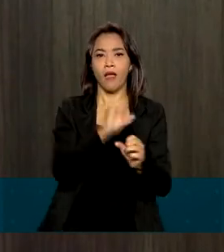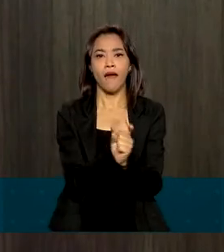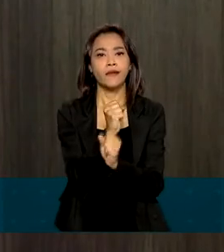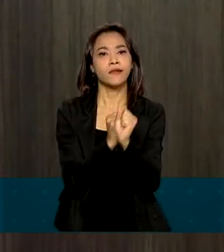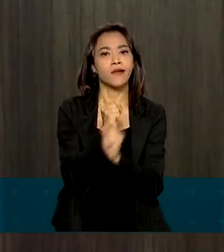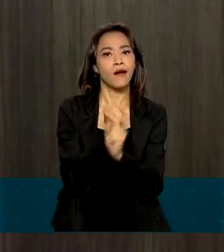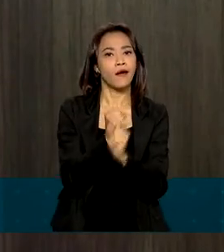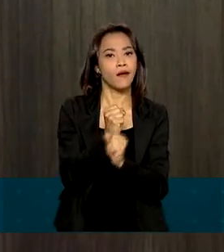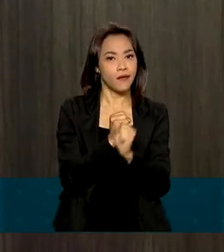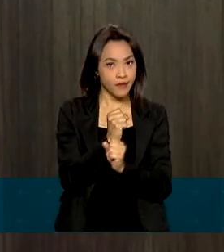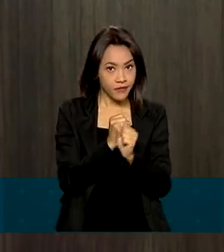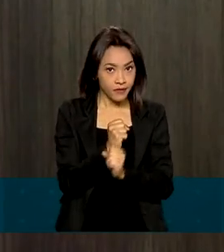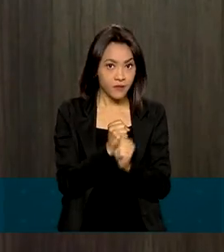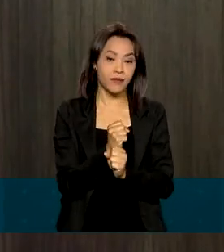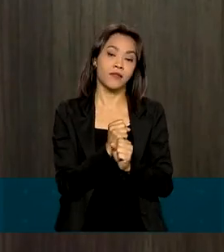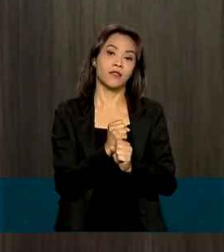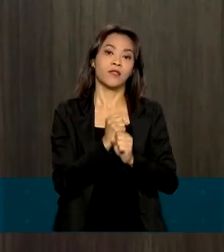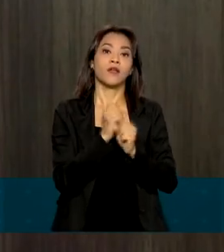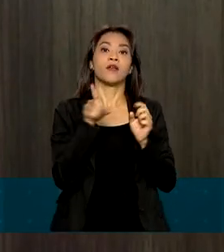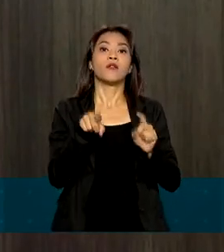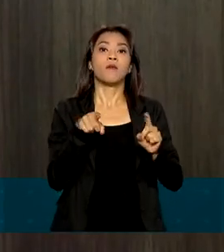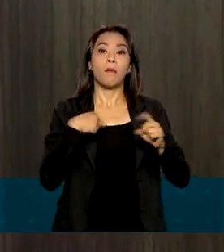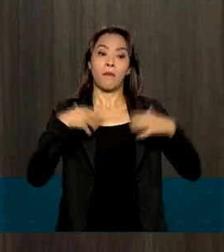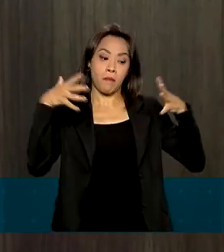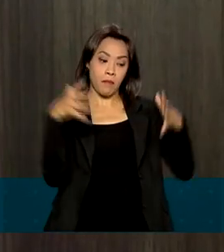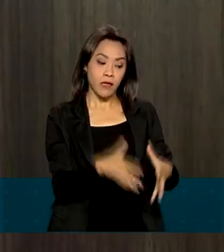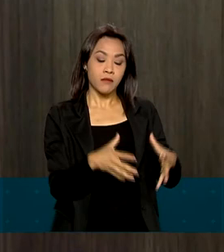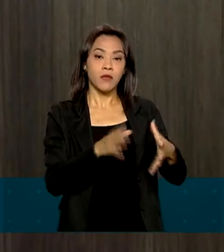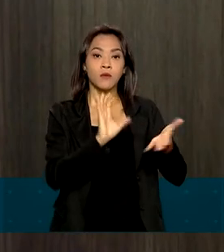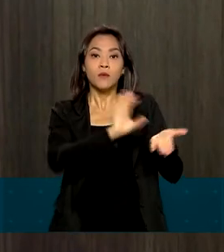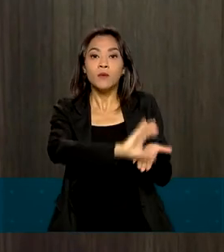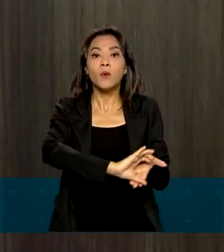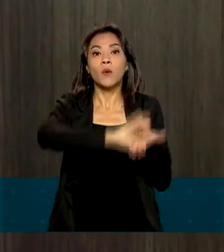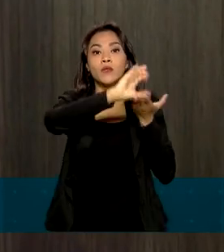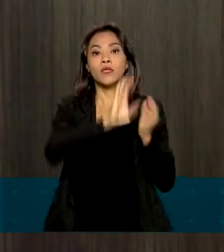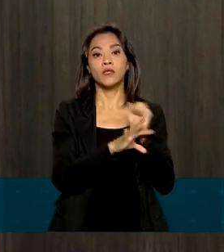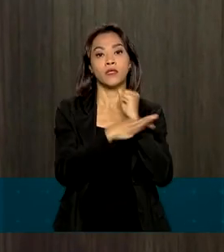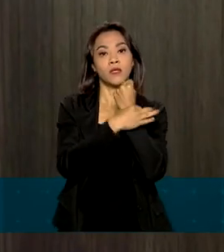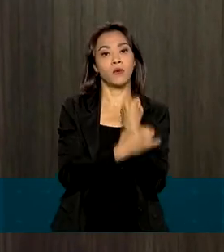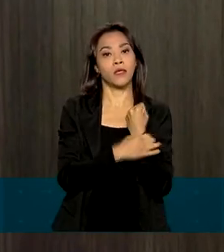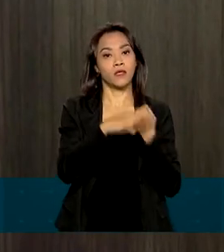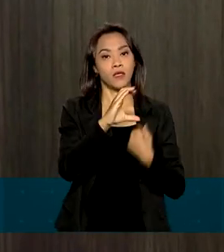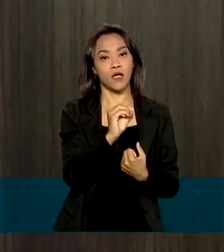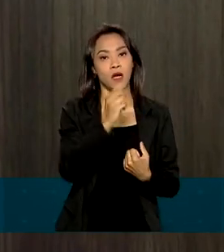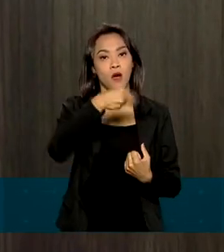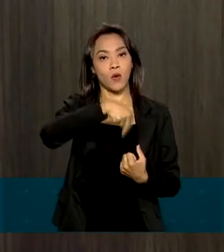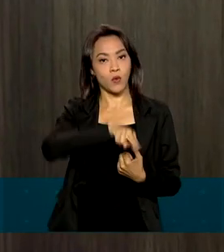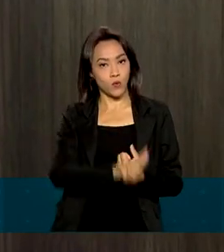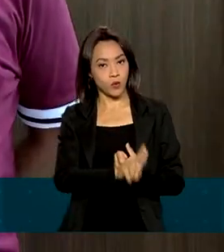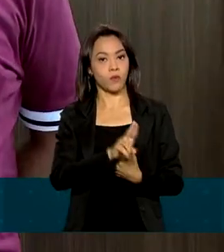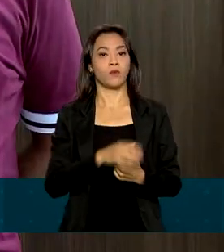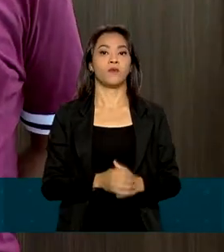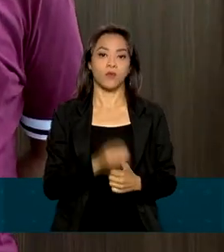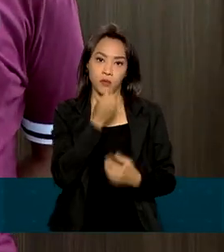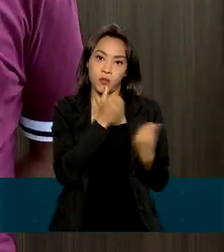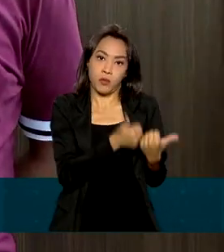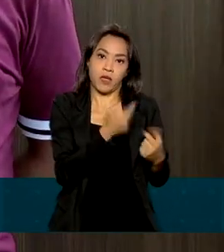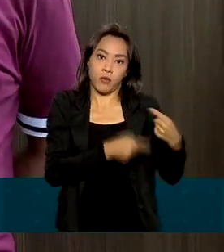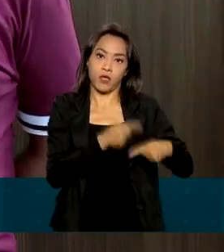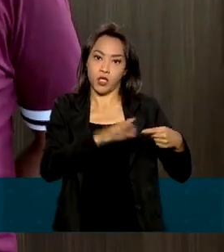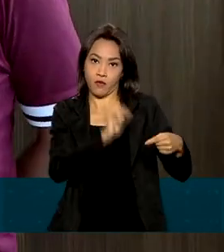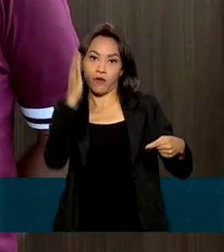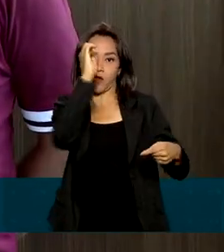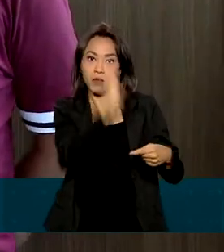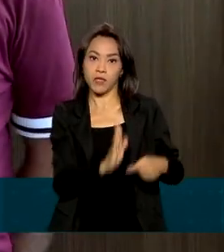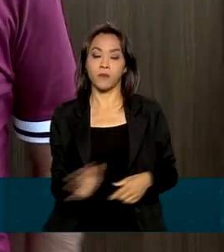Conselho de Não Permanente de Segurança da ONU se fez presente. É mais um sinal de estarmos bem com a política de fora do Brasil. Bolsonaro também